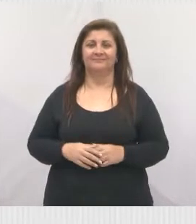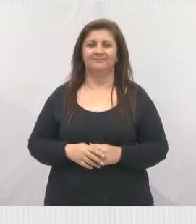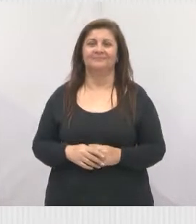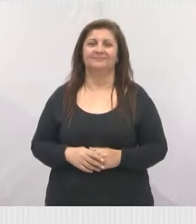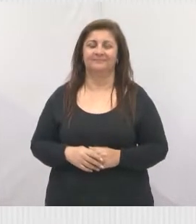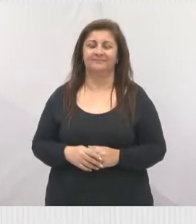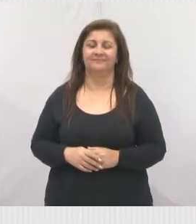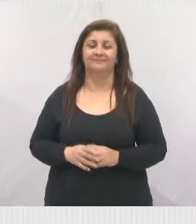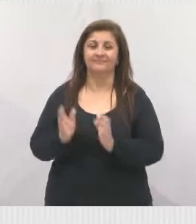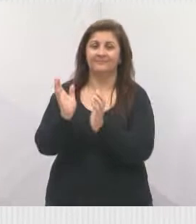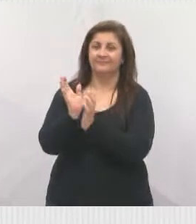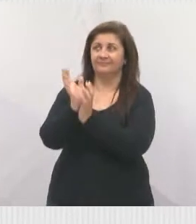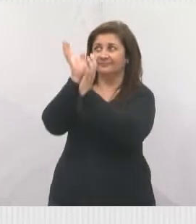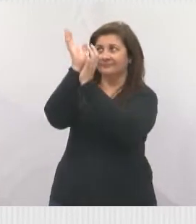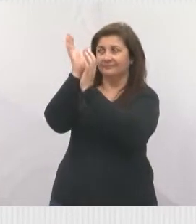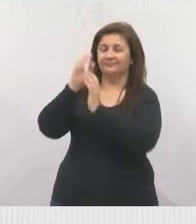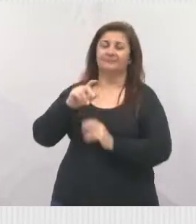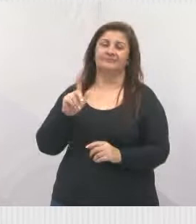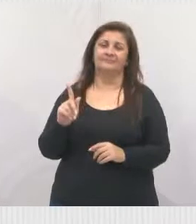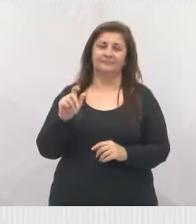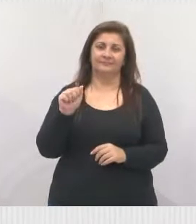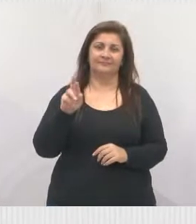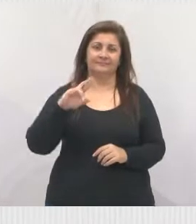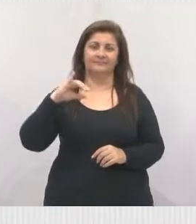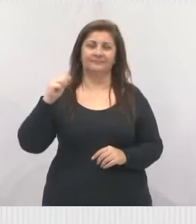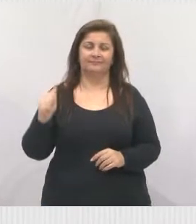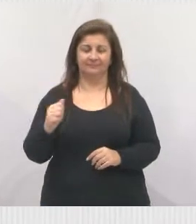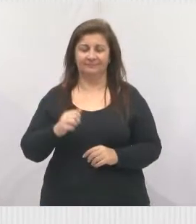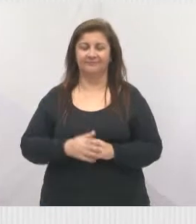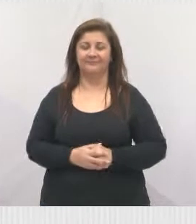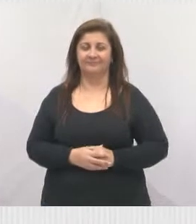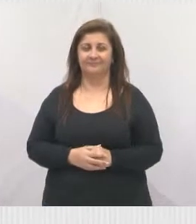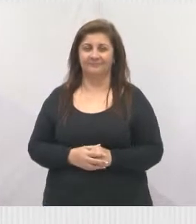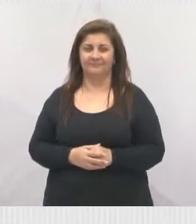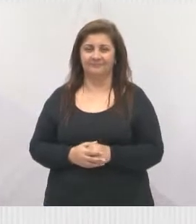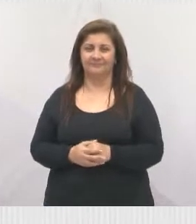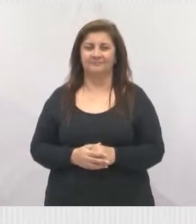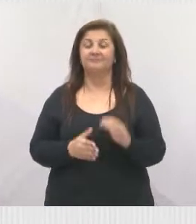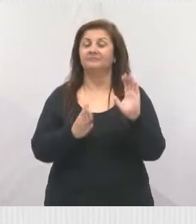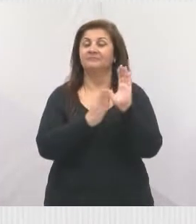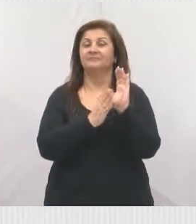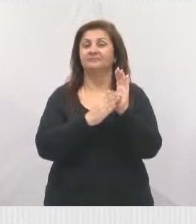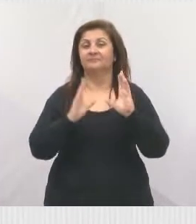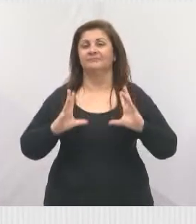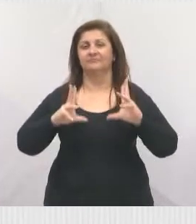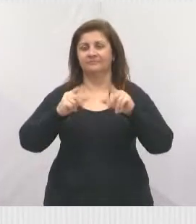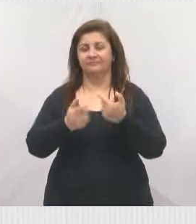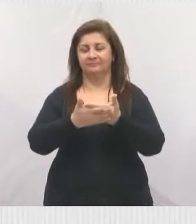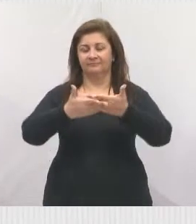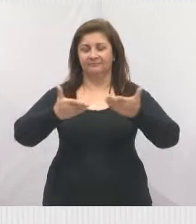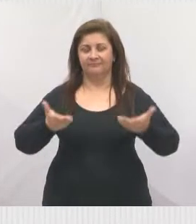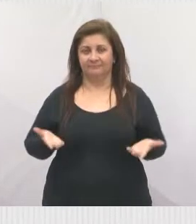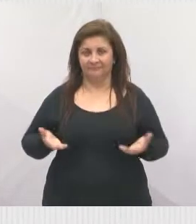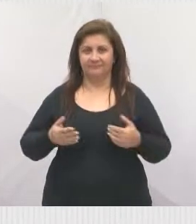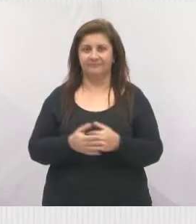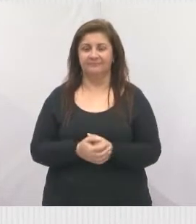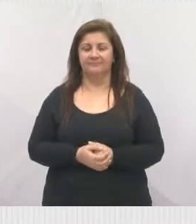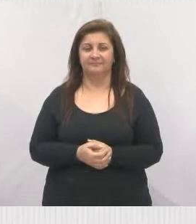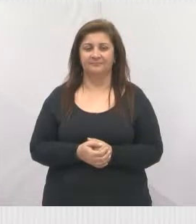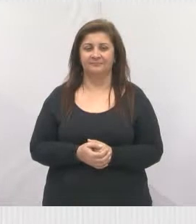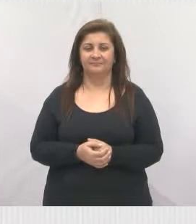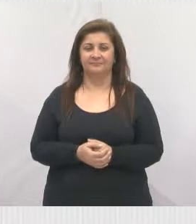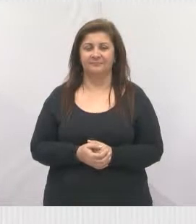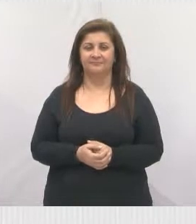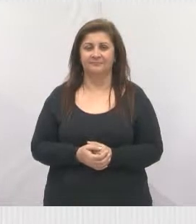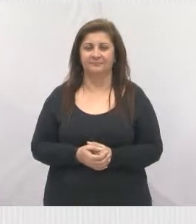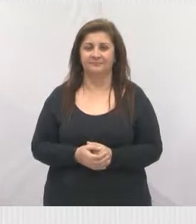e o campeão Vila Garcia se consagrando nos pênaltis. Parabenizar aí todos vocês, parabenizar aí o Charlão, grande